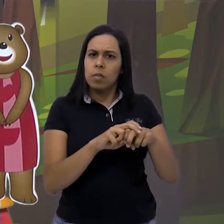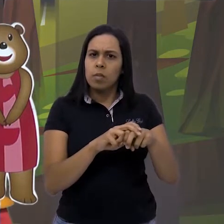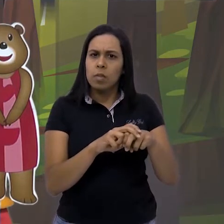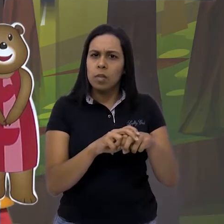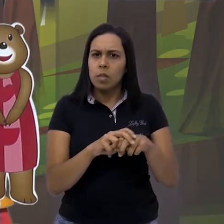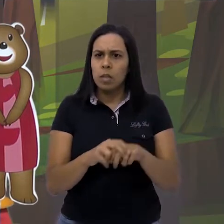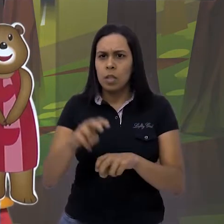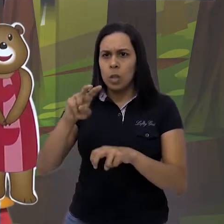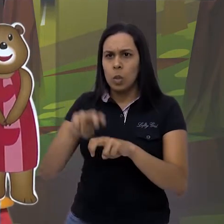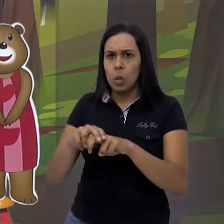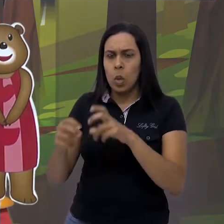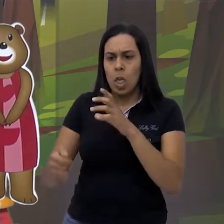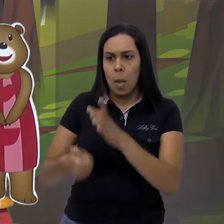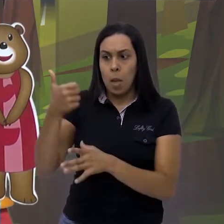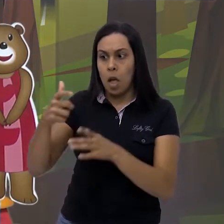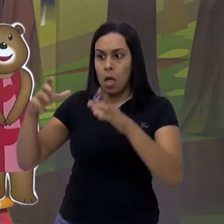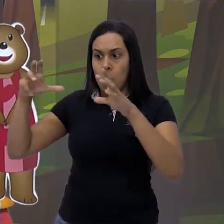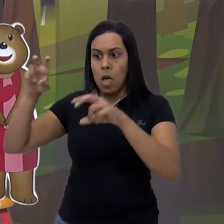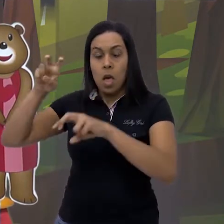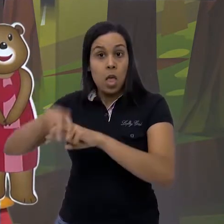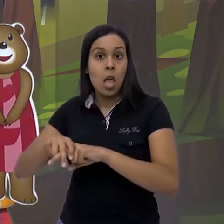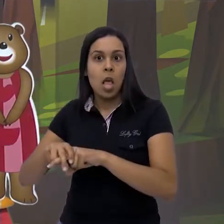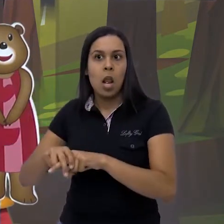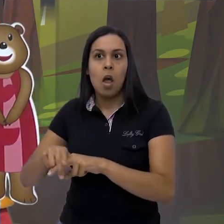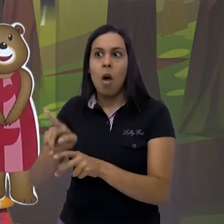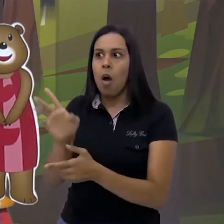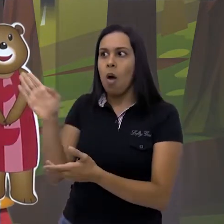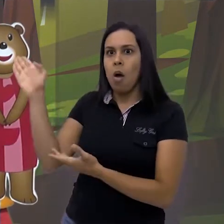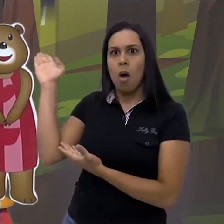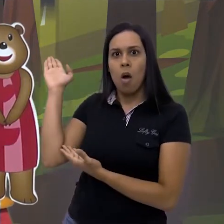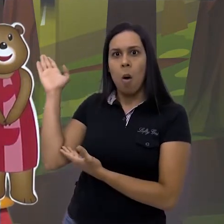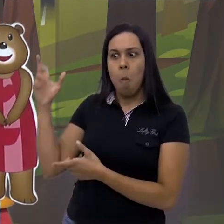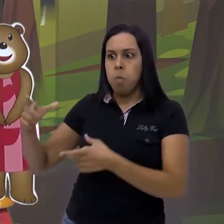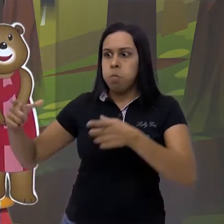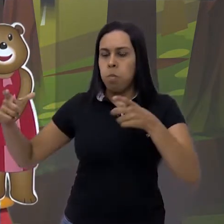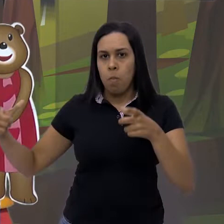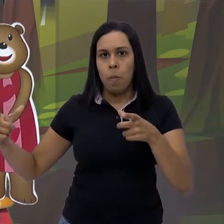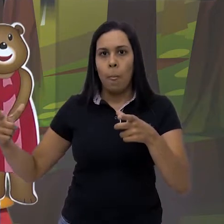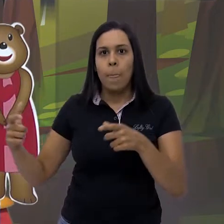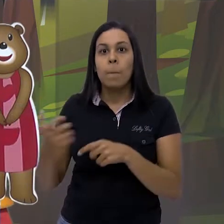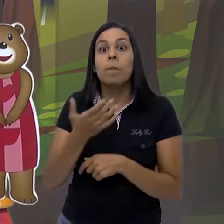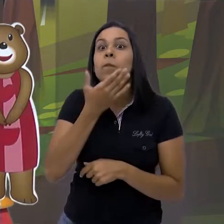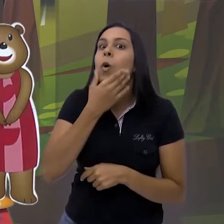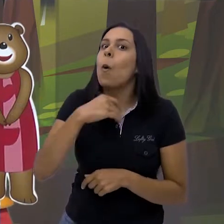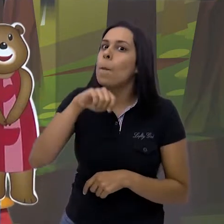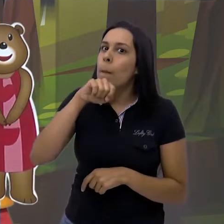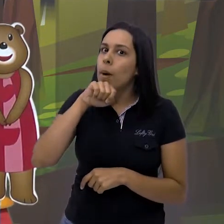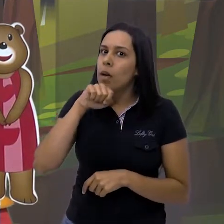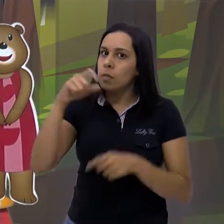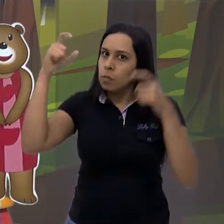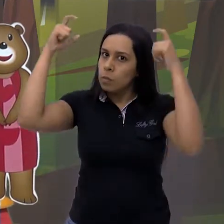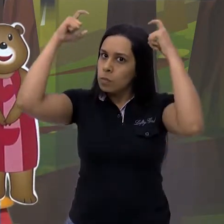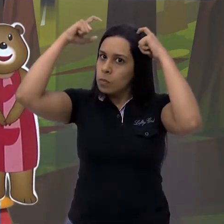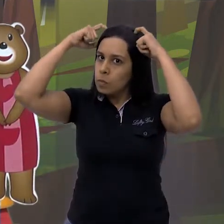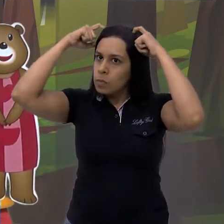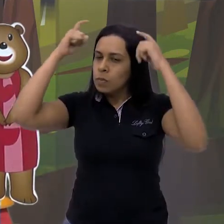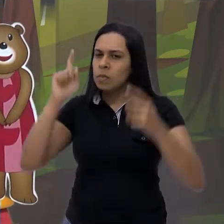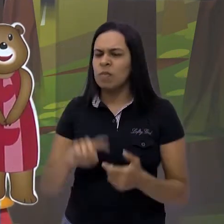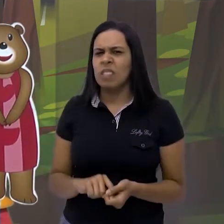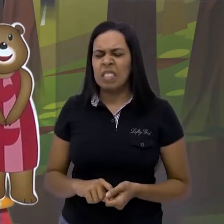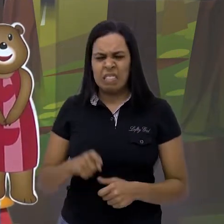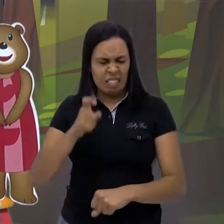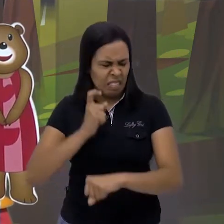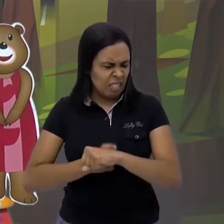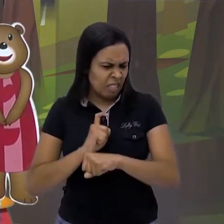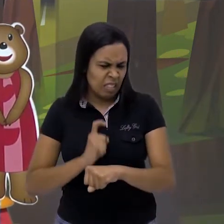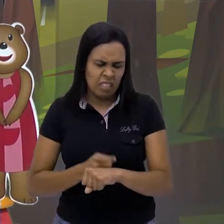Sentou na cadeira grande. De quem é a cadeira grande? Do papai urso. Que cadeira